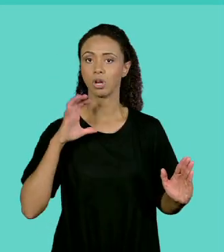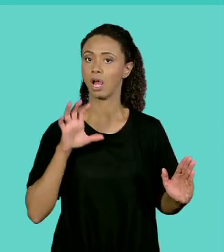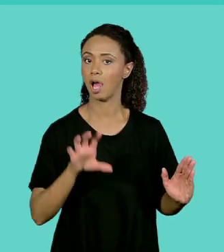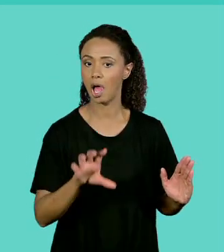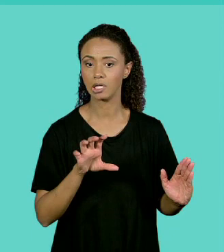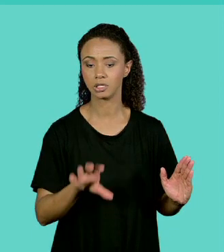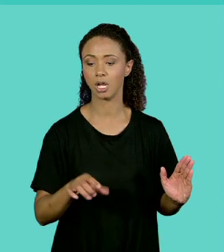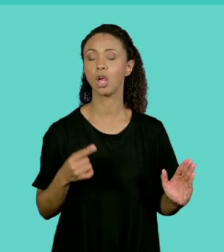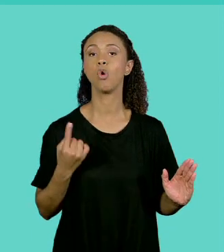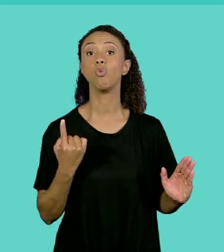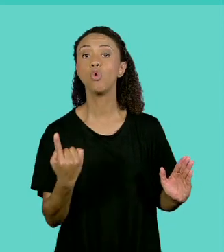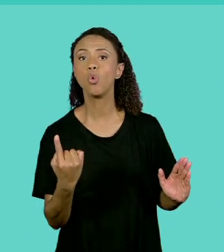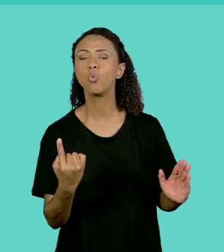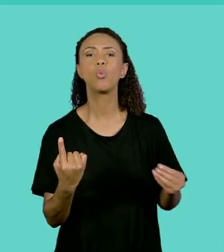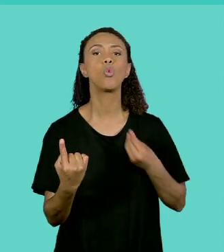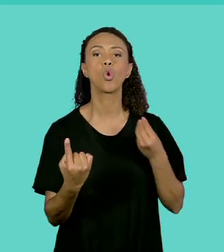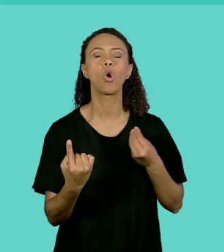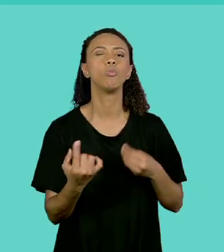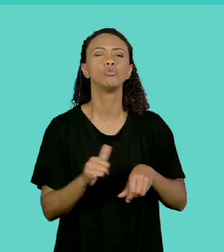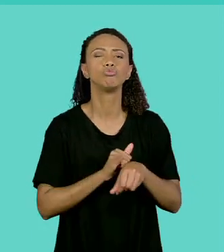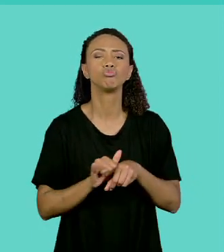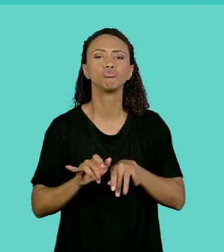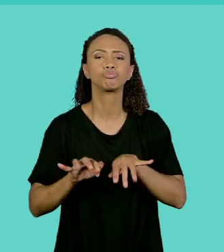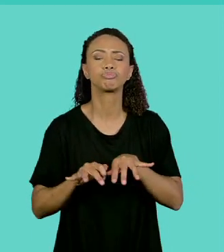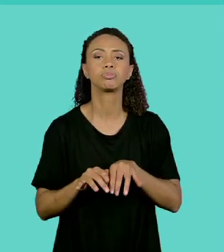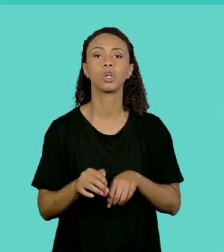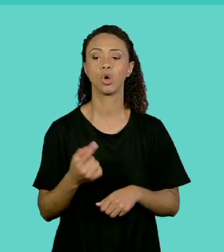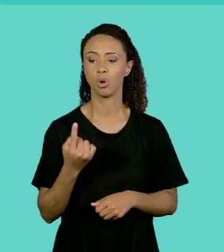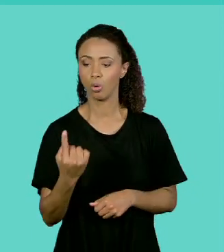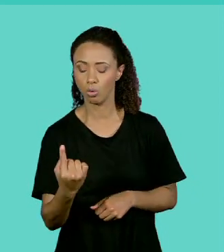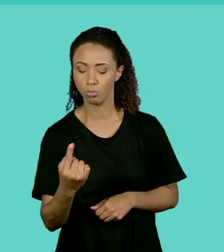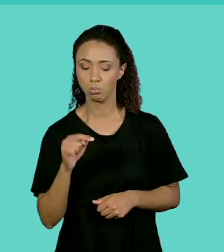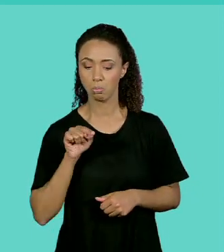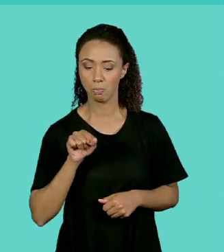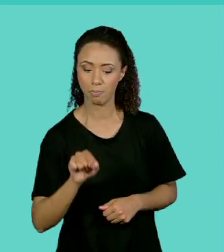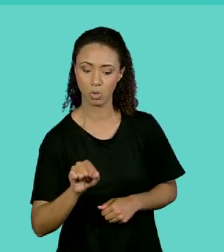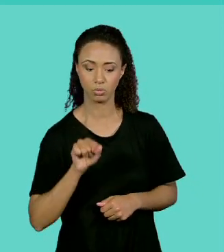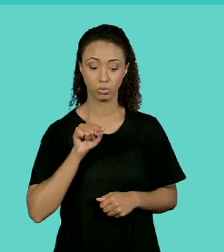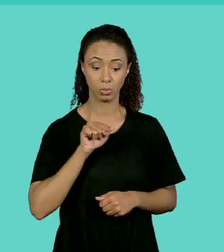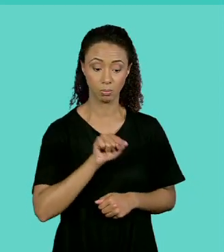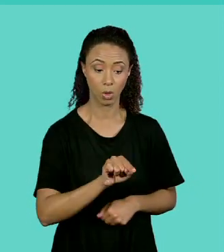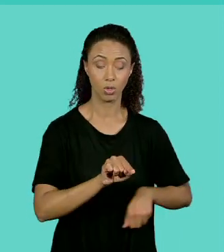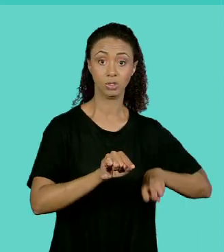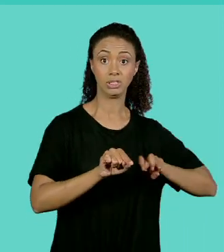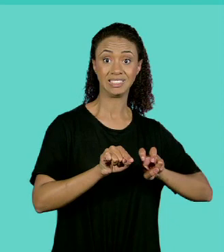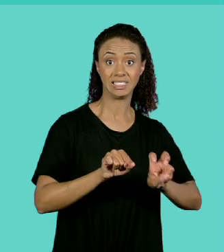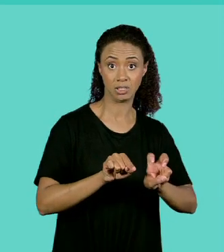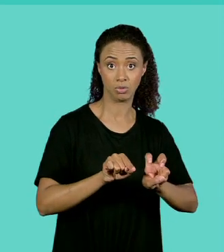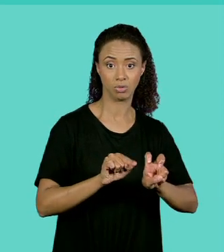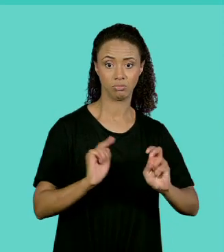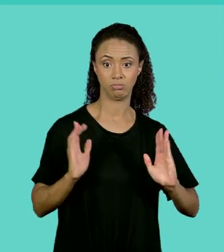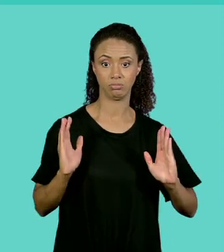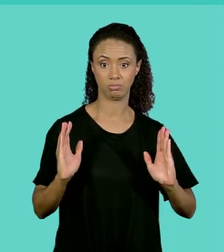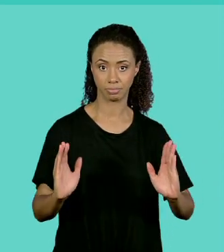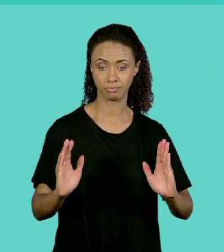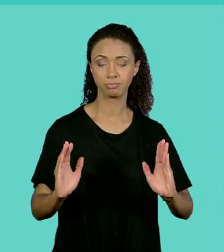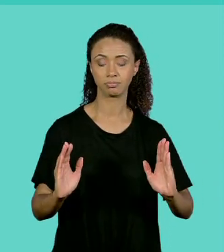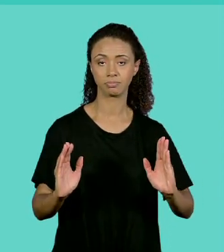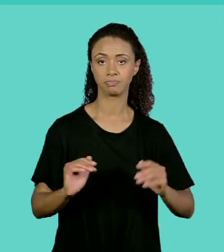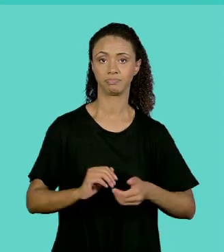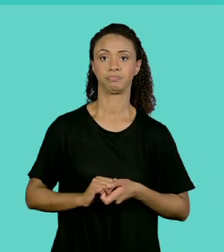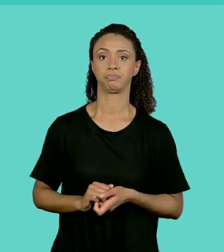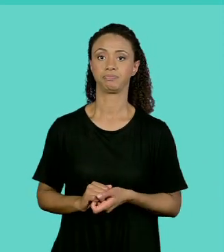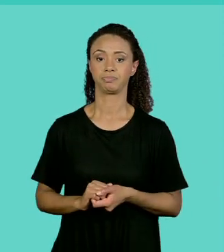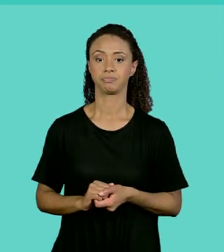.5. E o tipo de dado que eu vou armazenar. Cada vagão vai armazenar um tipo de dado, caractere.